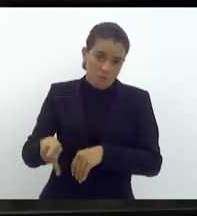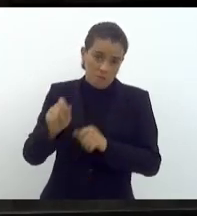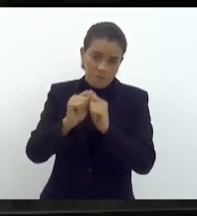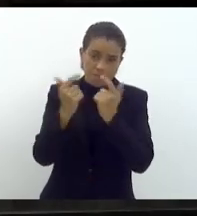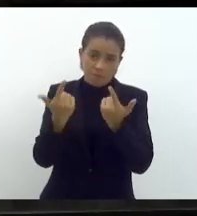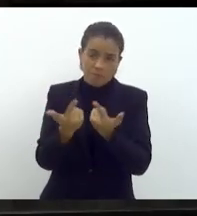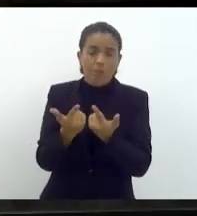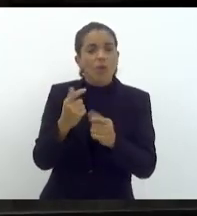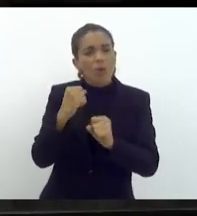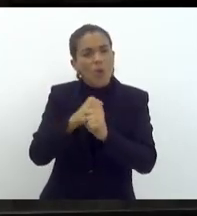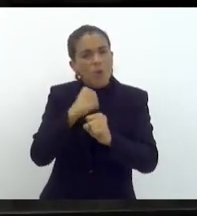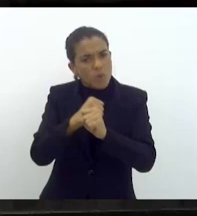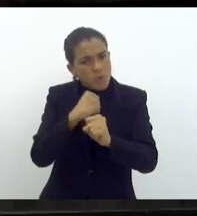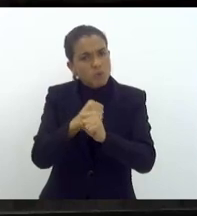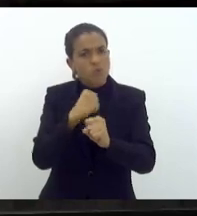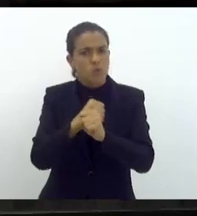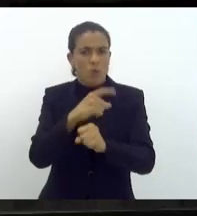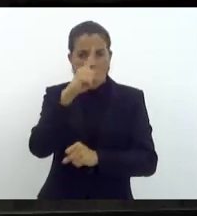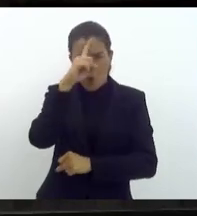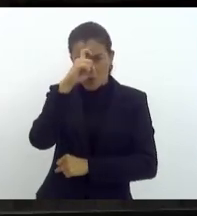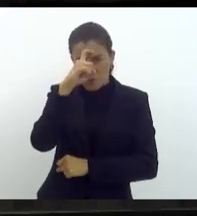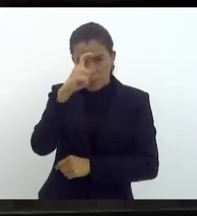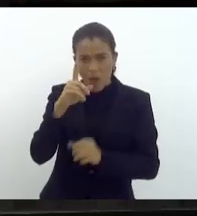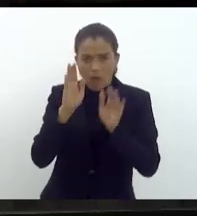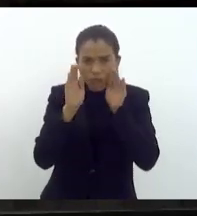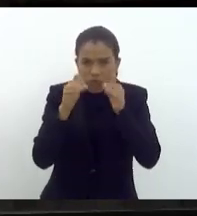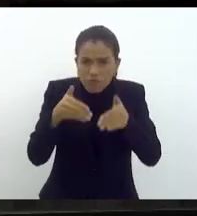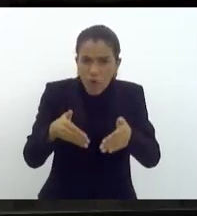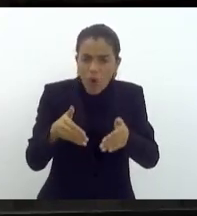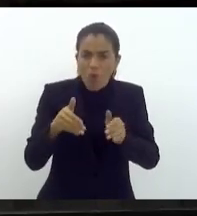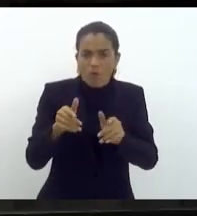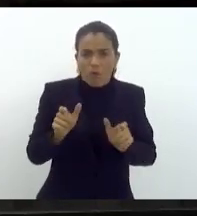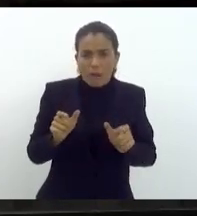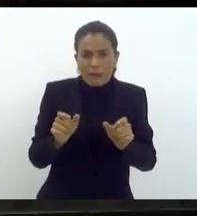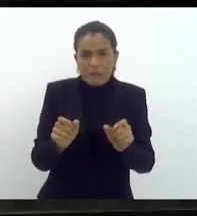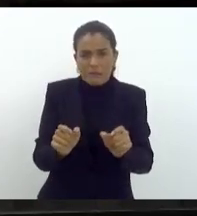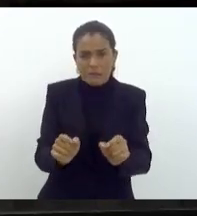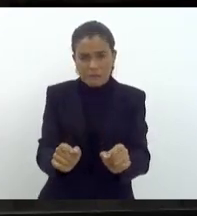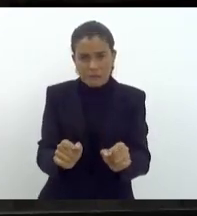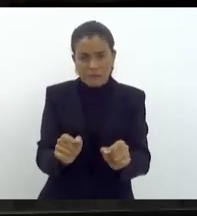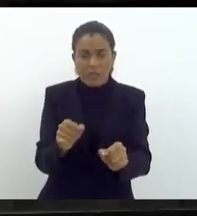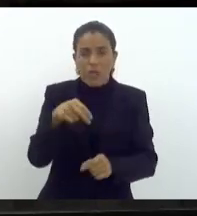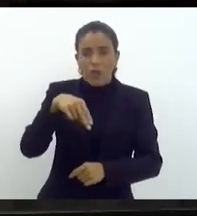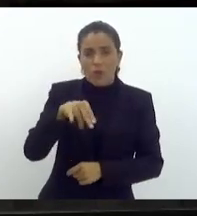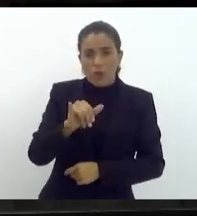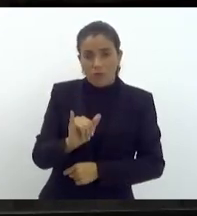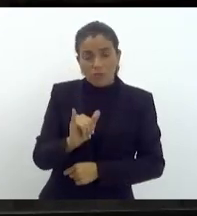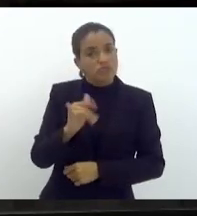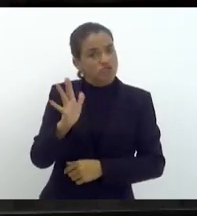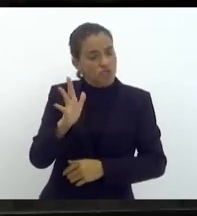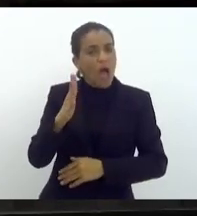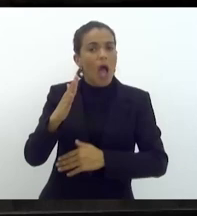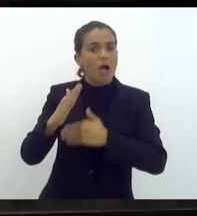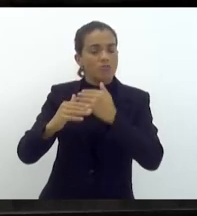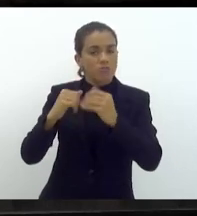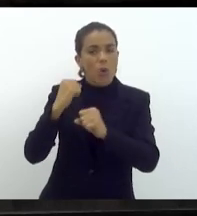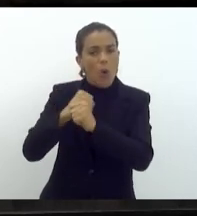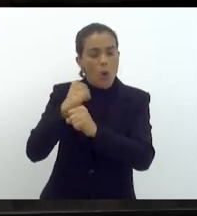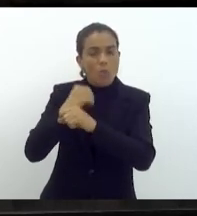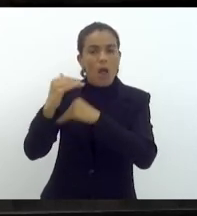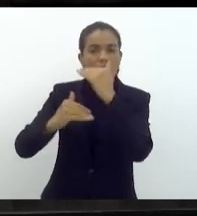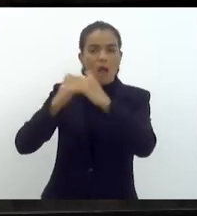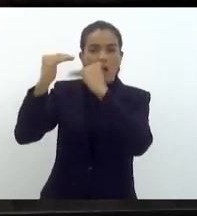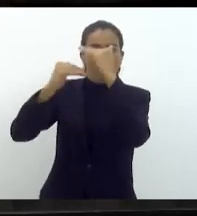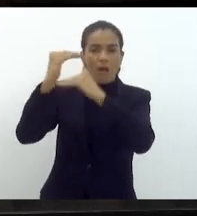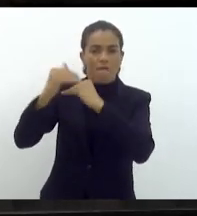fosse construído um hospital oncológico naquela cidade, na cidade de Nova Iguaçu, e está bem avançado o projeto do hospital oncológico